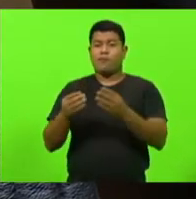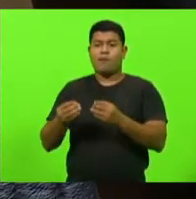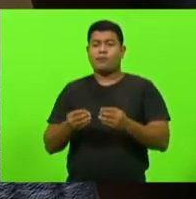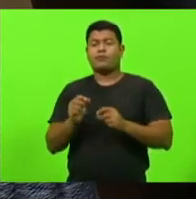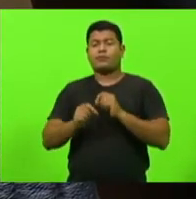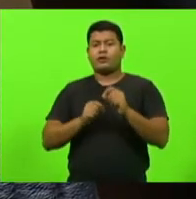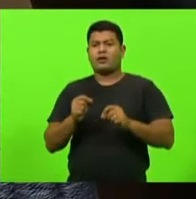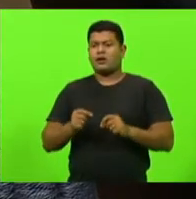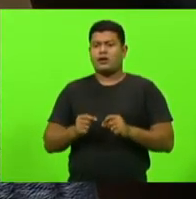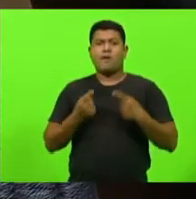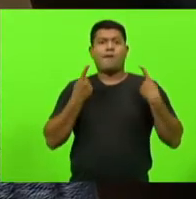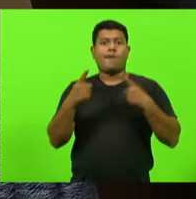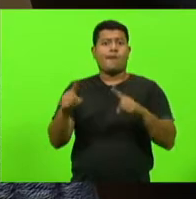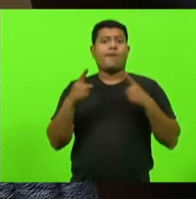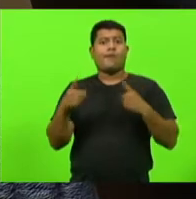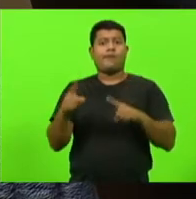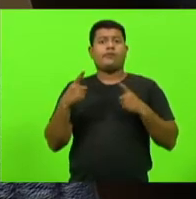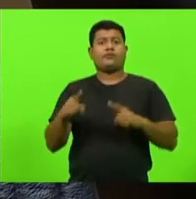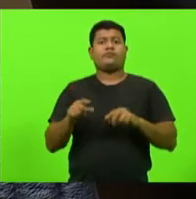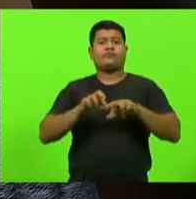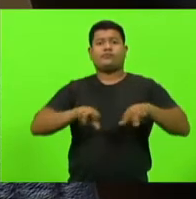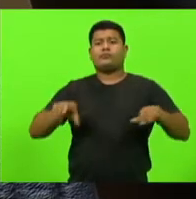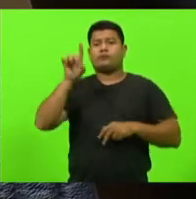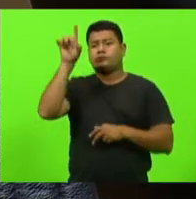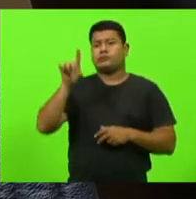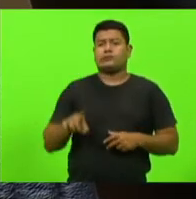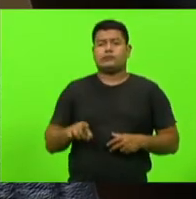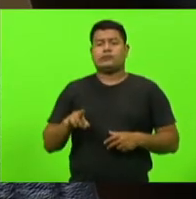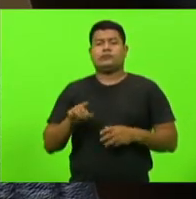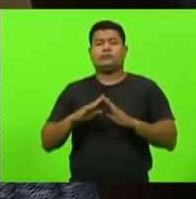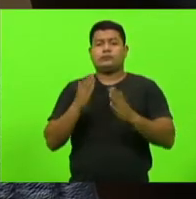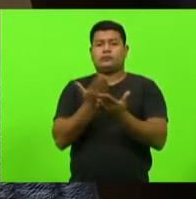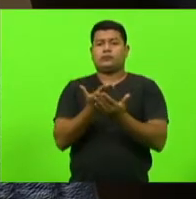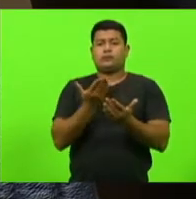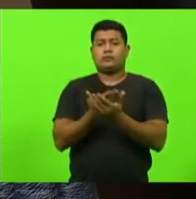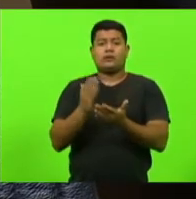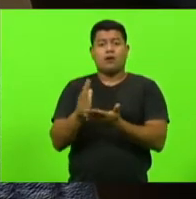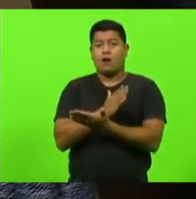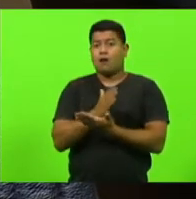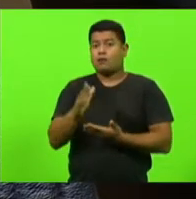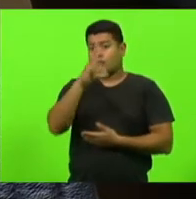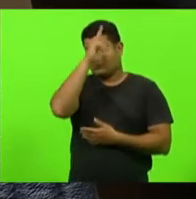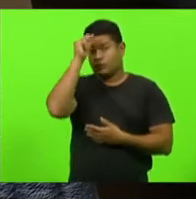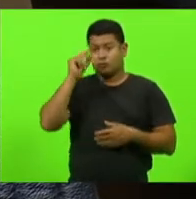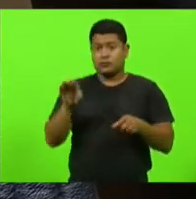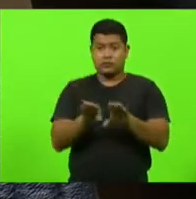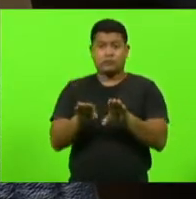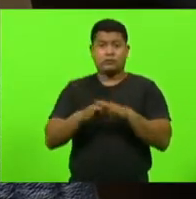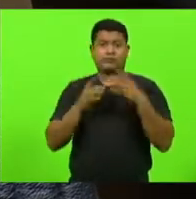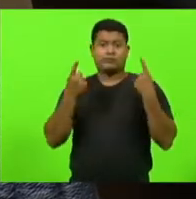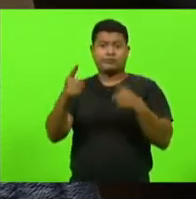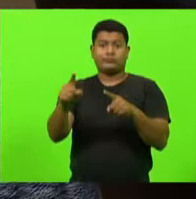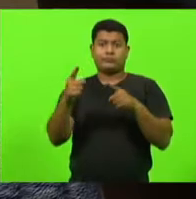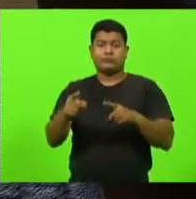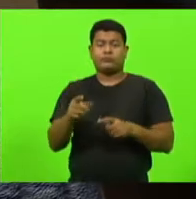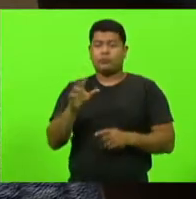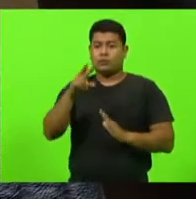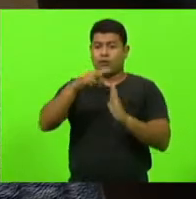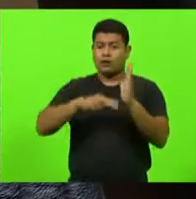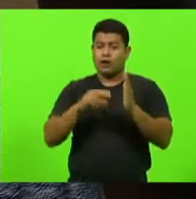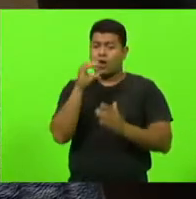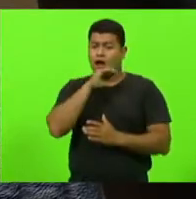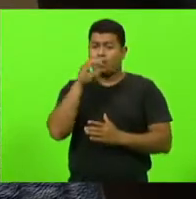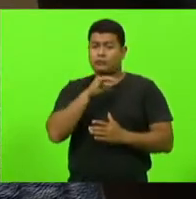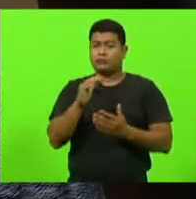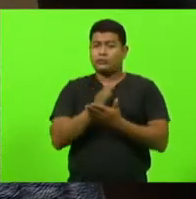parte de vários diretores, diretoras de escola e alguns prefeitos. Mas vou dar uma lida rápida aqui em alguns pontos